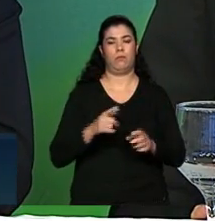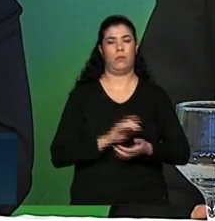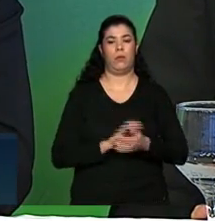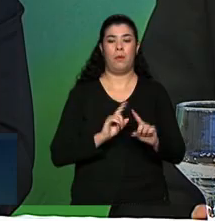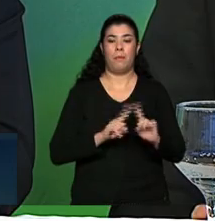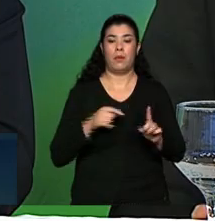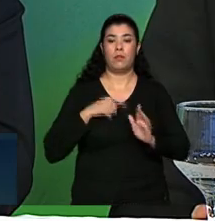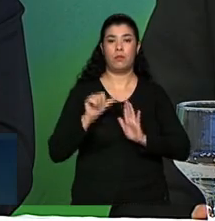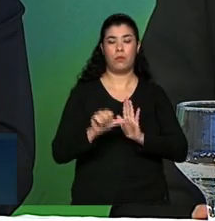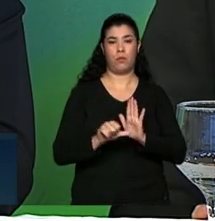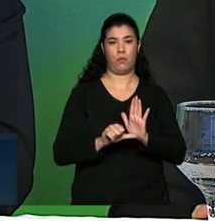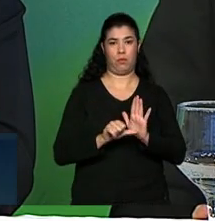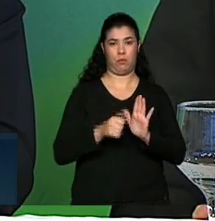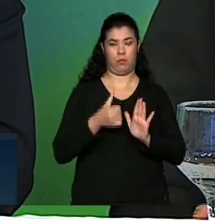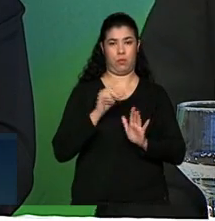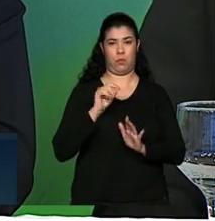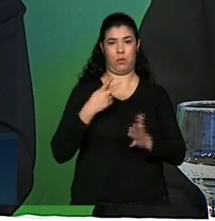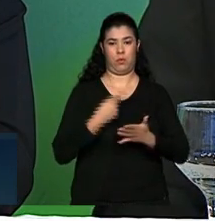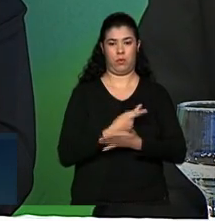única discussão que